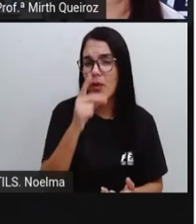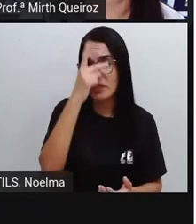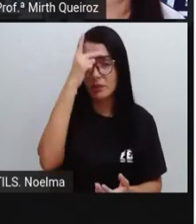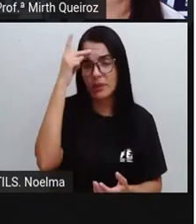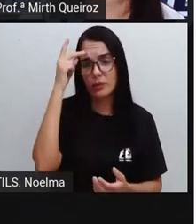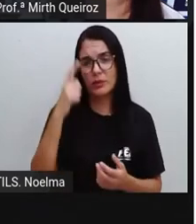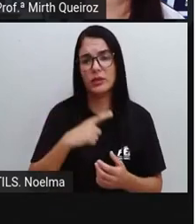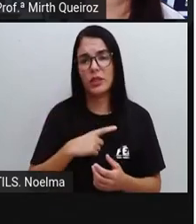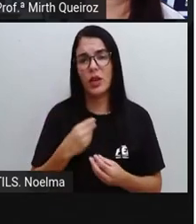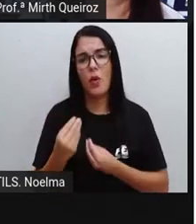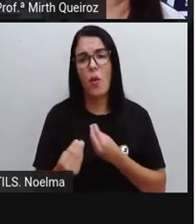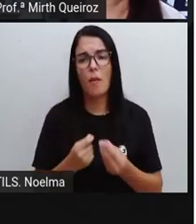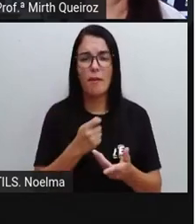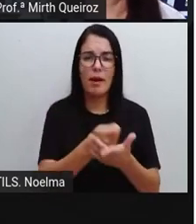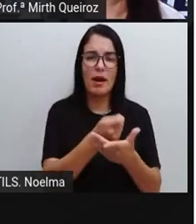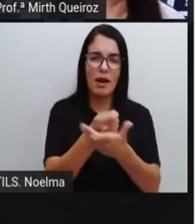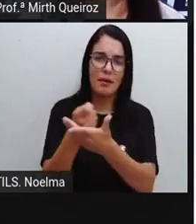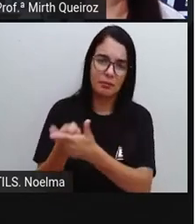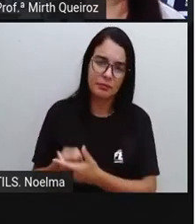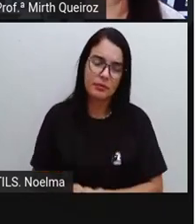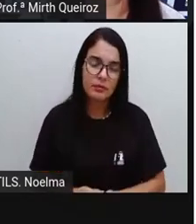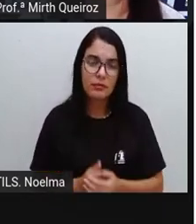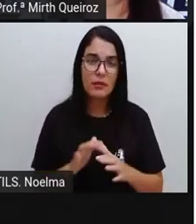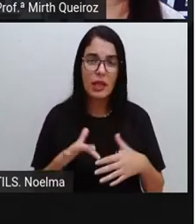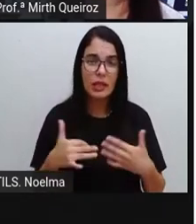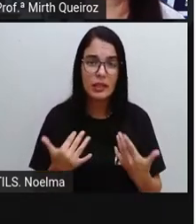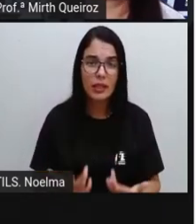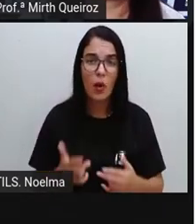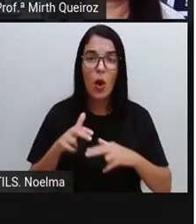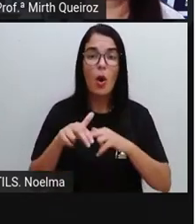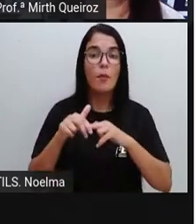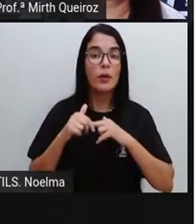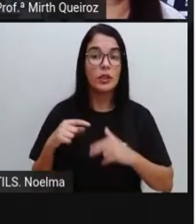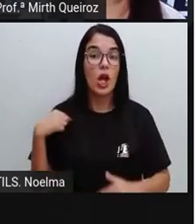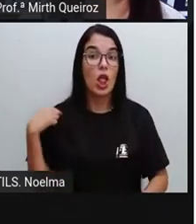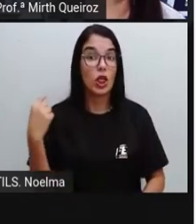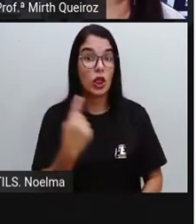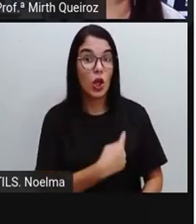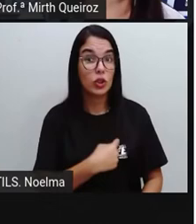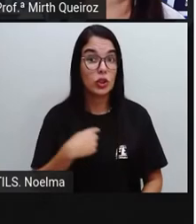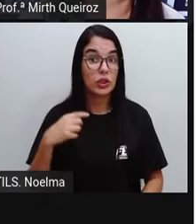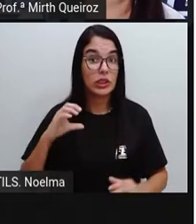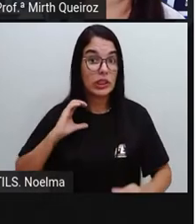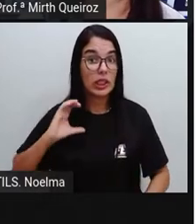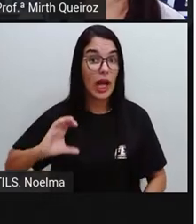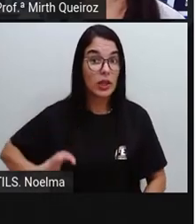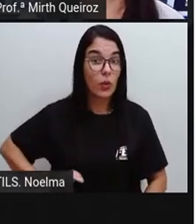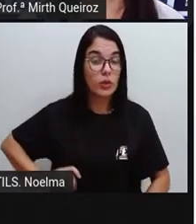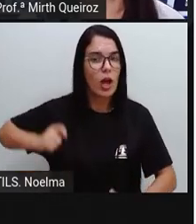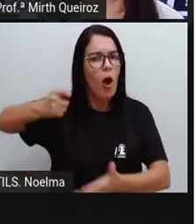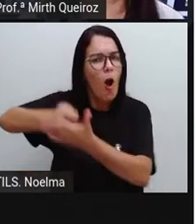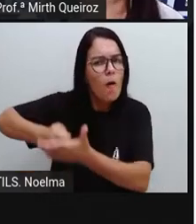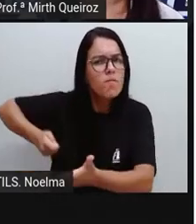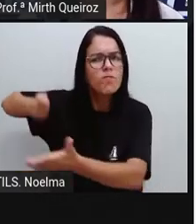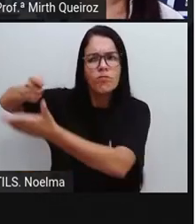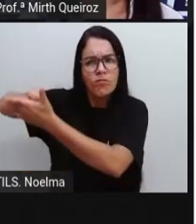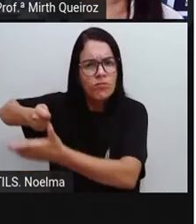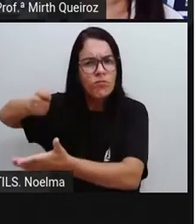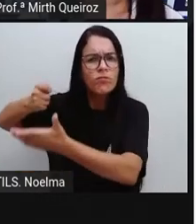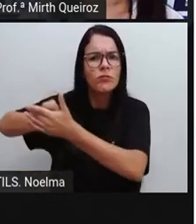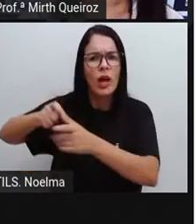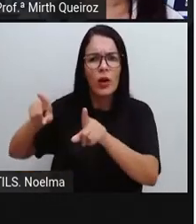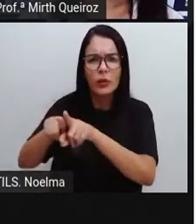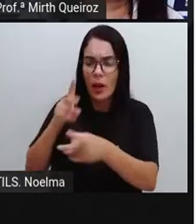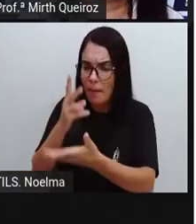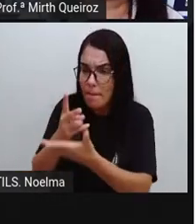Teriam essas condições Por isso Cabe a todos Nós cidadãos A cobrança Pela permanência E também Pela melhoria